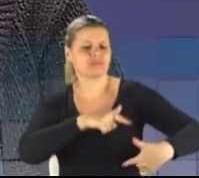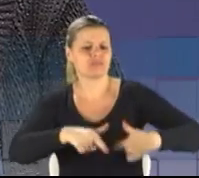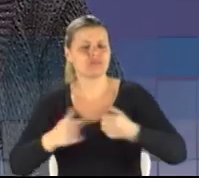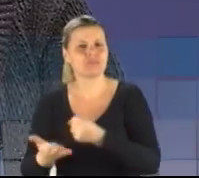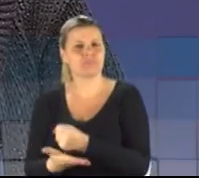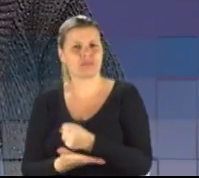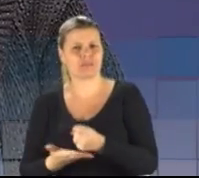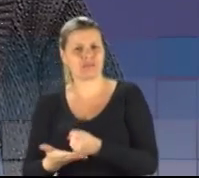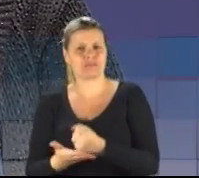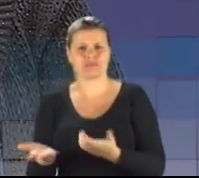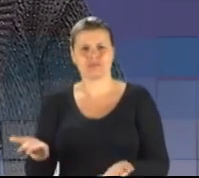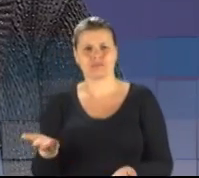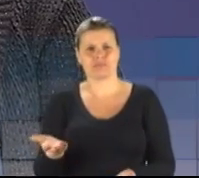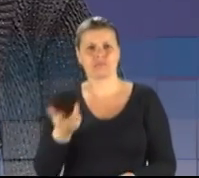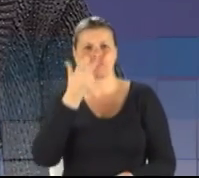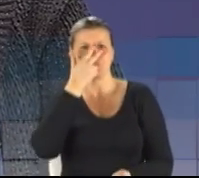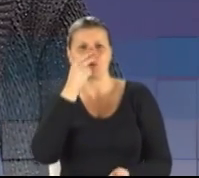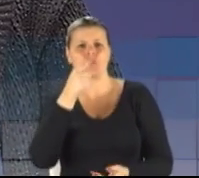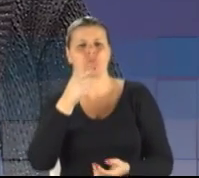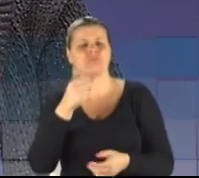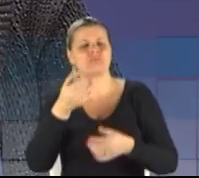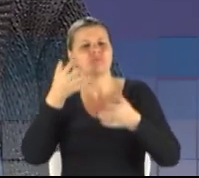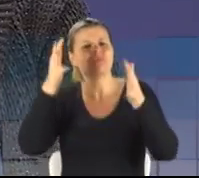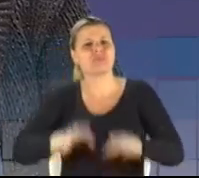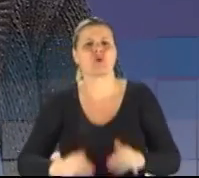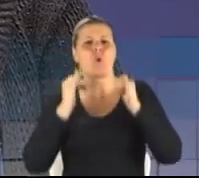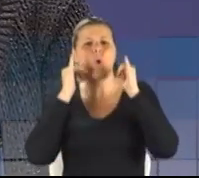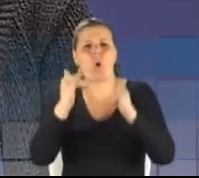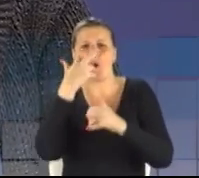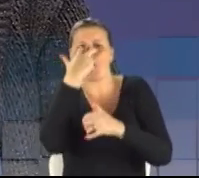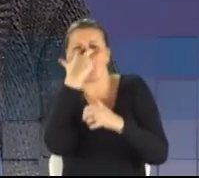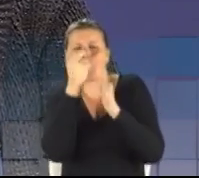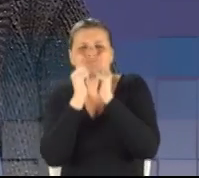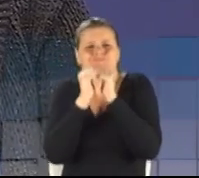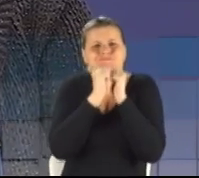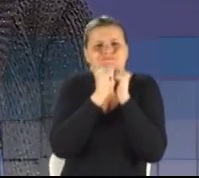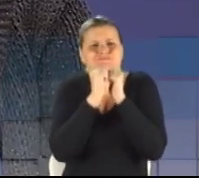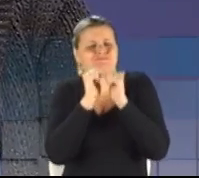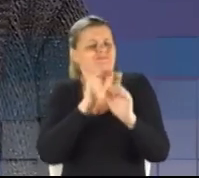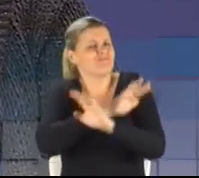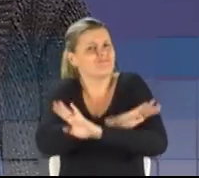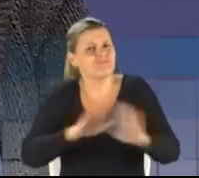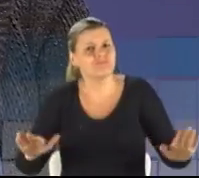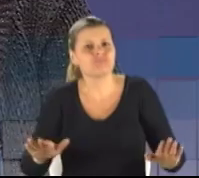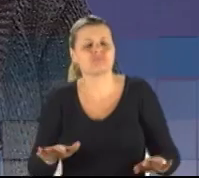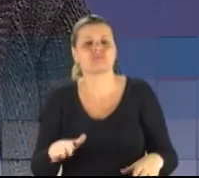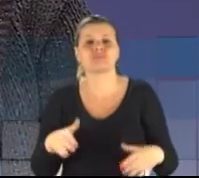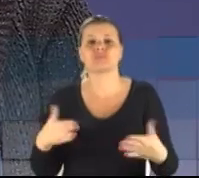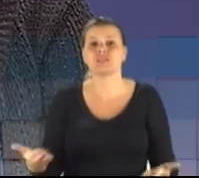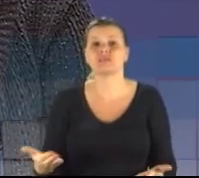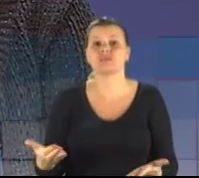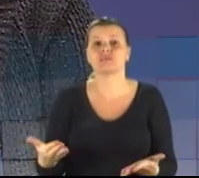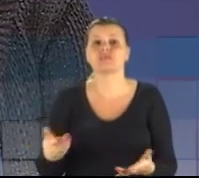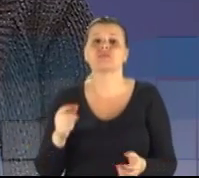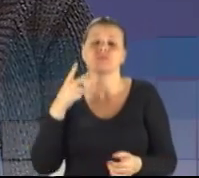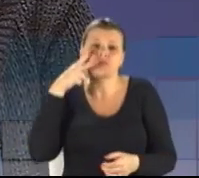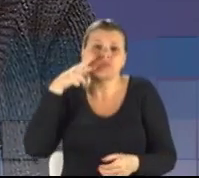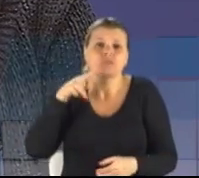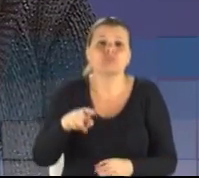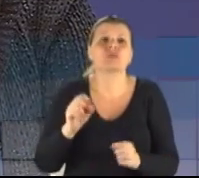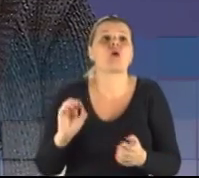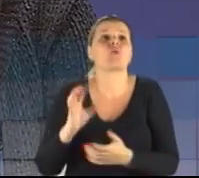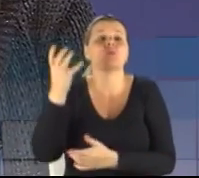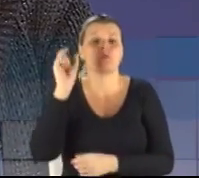não se ande que nem sardinha enlatada no transporte público. O problema, Nubem, é o que a gente vê acontecer como aconteceu aqui. Os